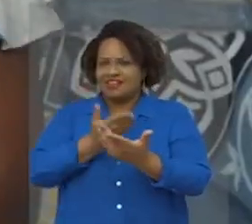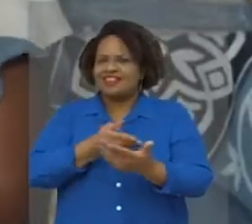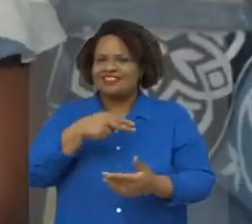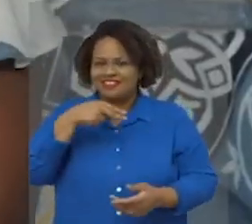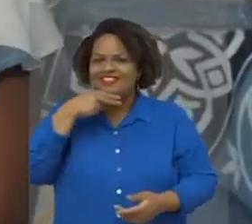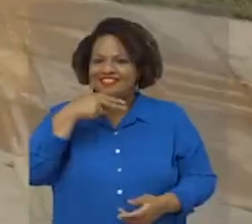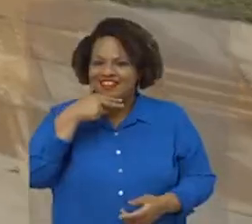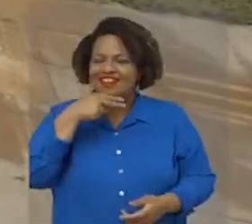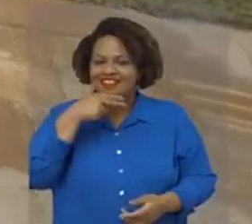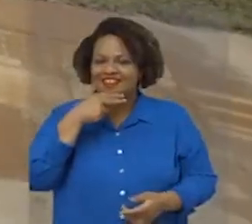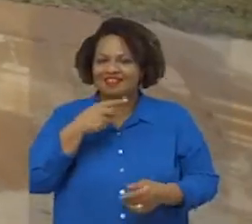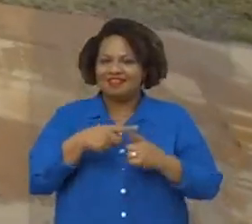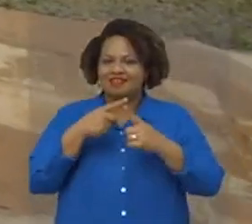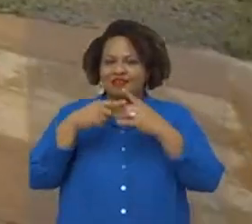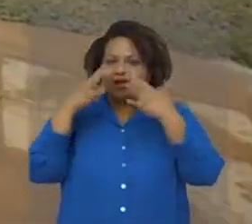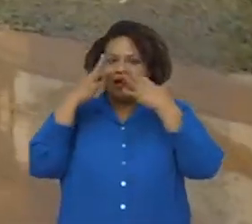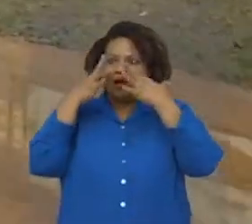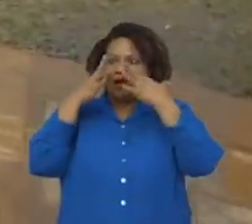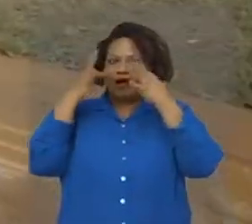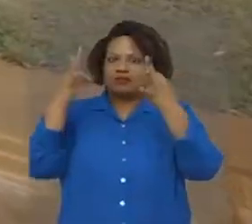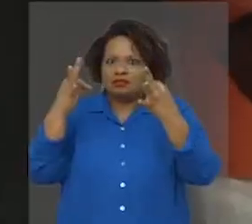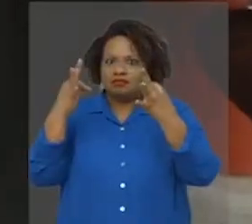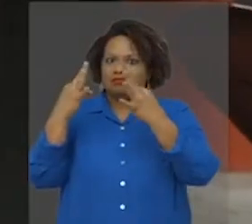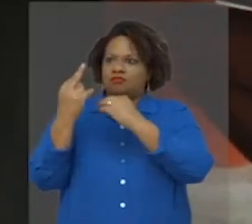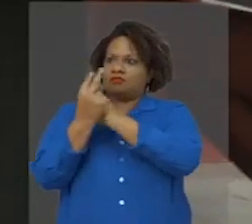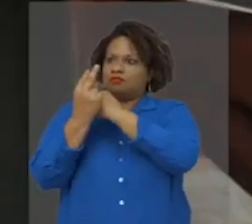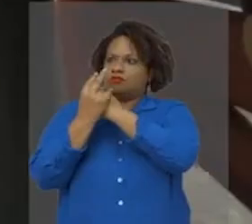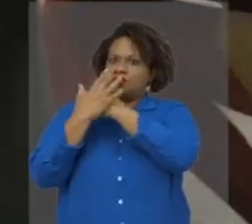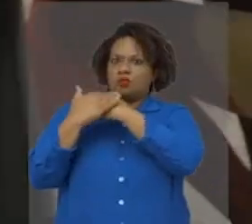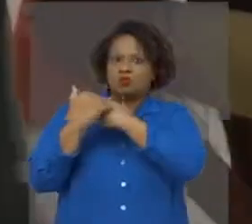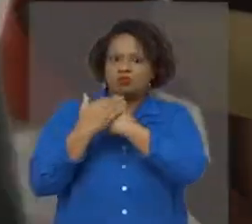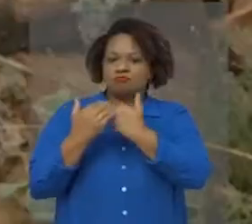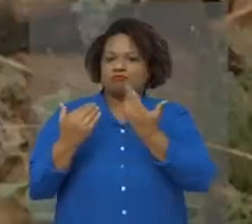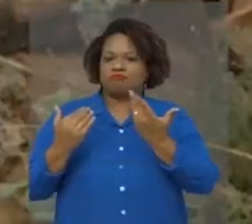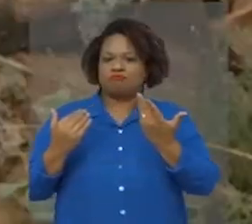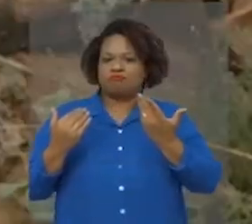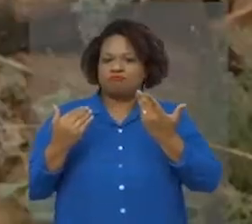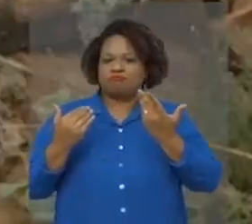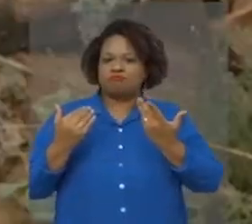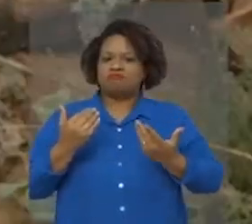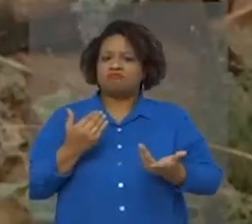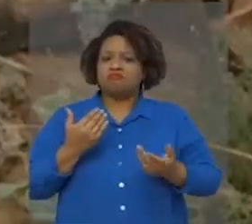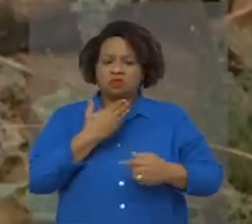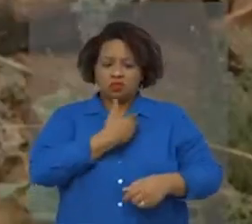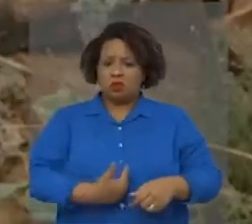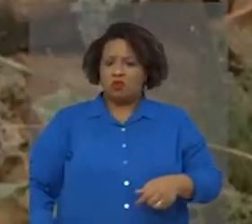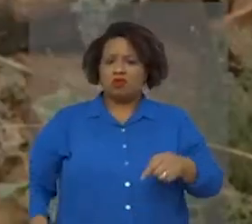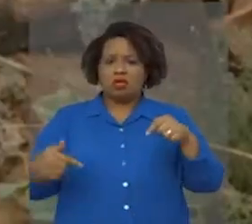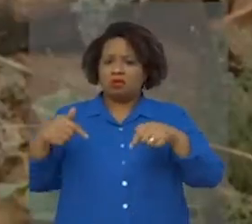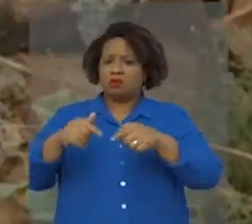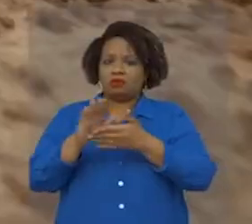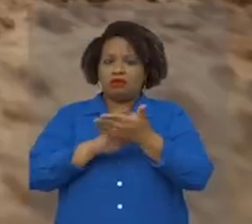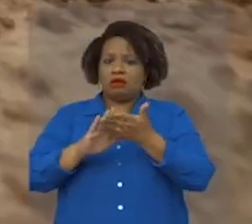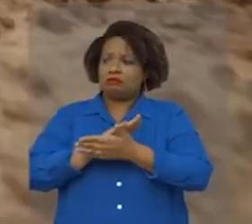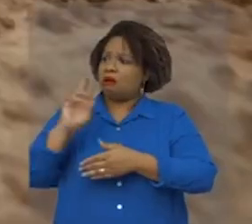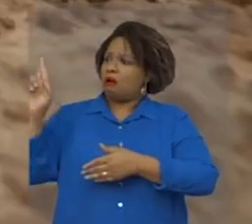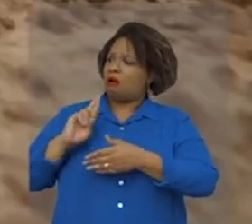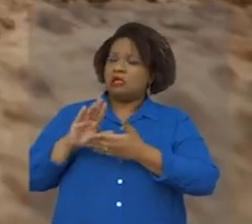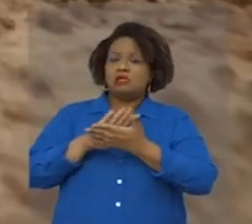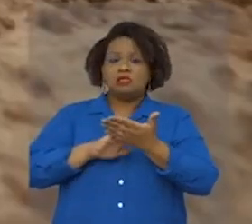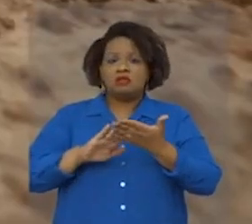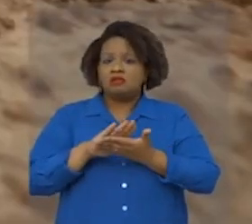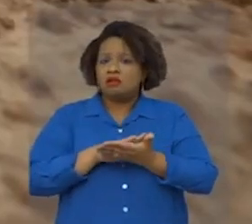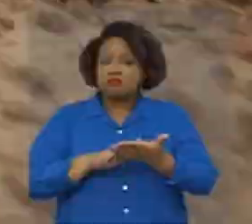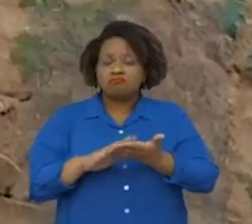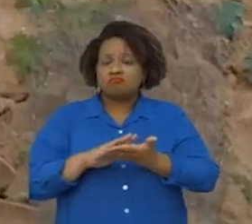ACM Neto, pela atenção, pelo cuidado. O governo está não apareceu aqui, nem resposta e nem